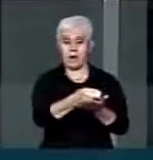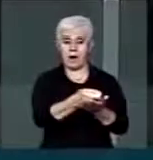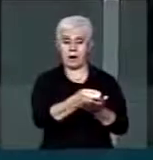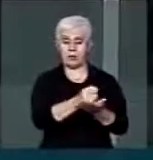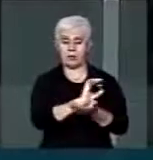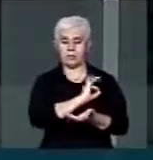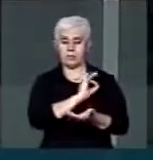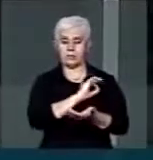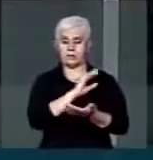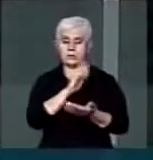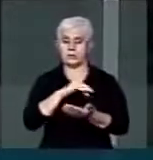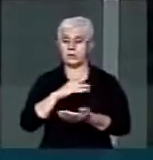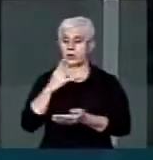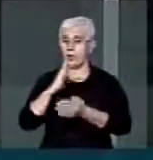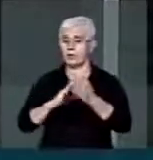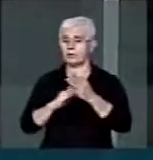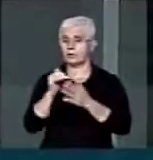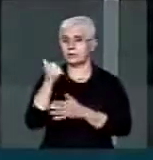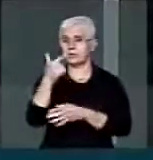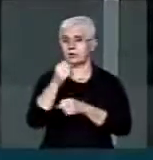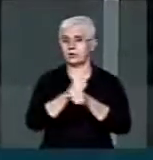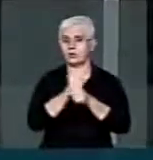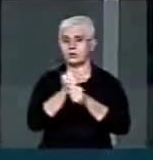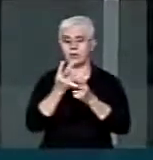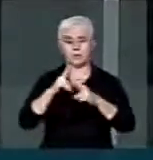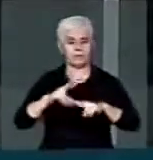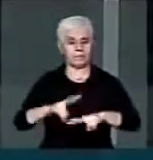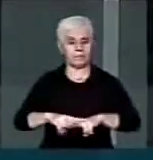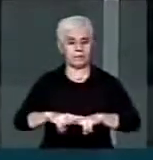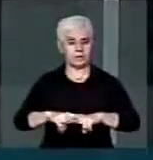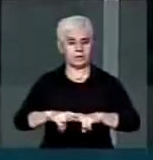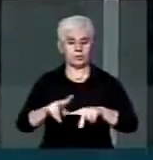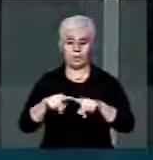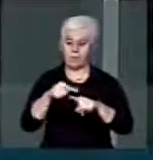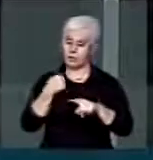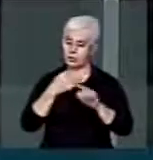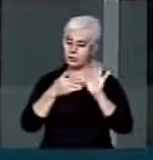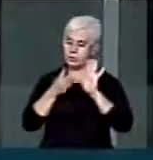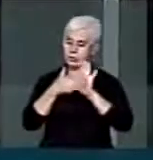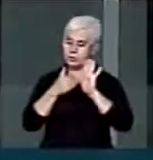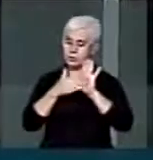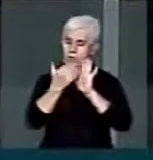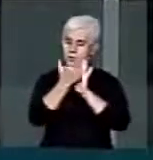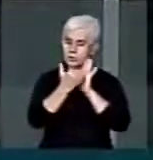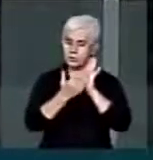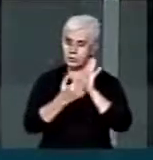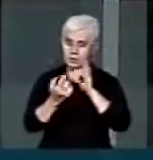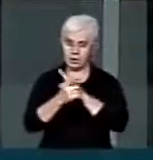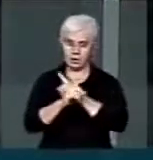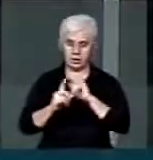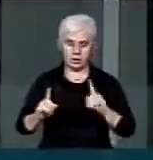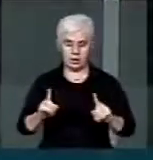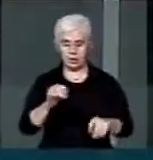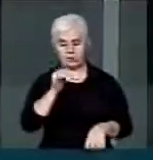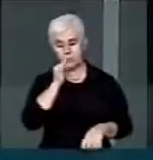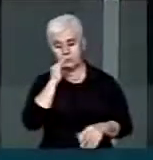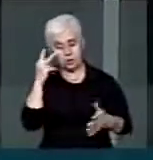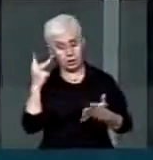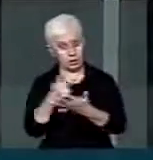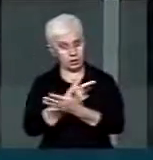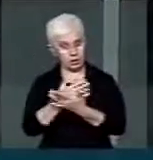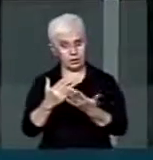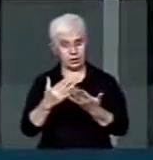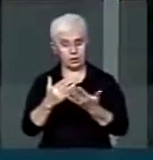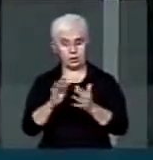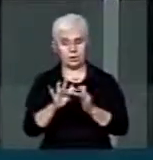máxima 12 anos de reclusão. Mas não estamos propondo a classificação para estes fatos de